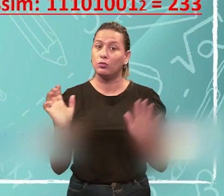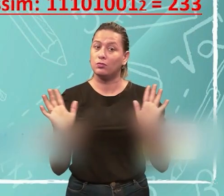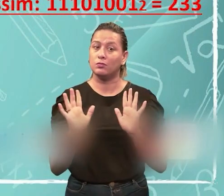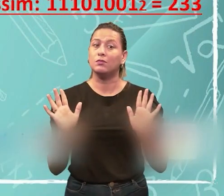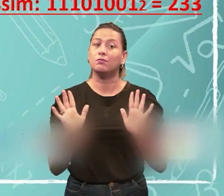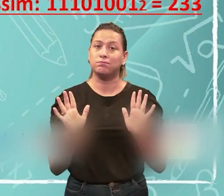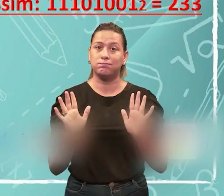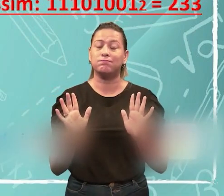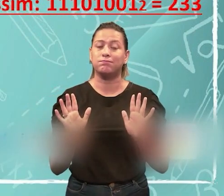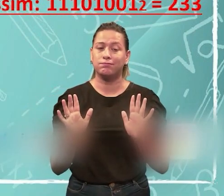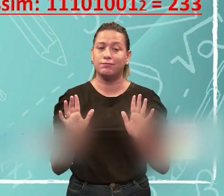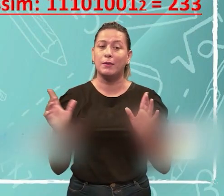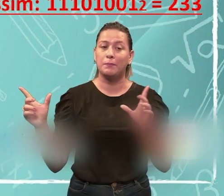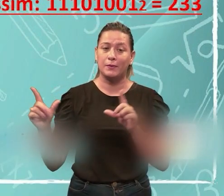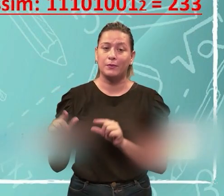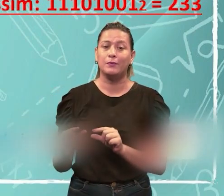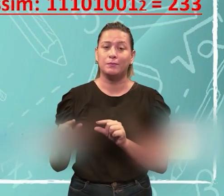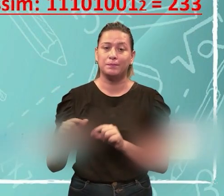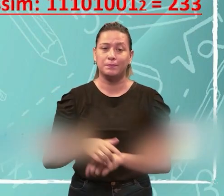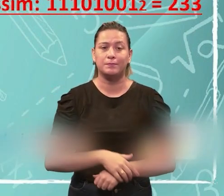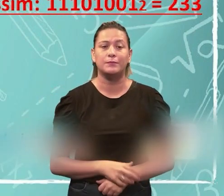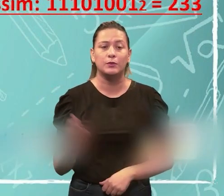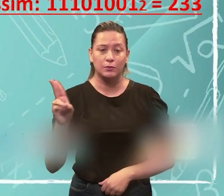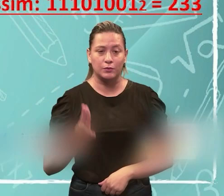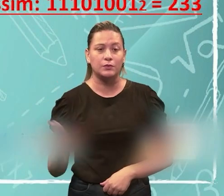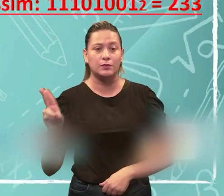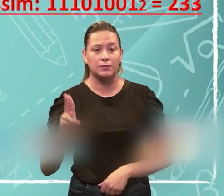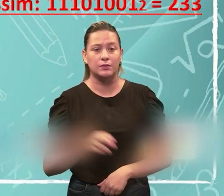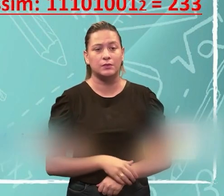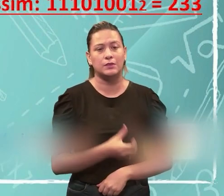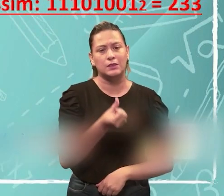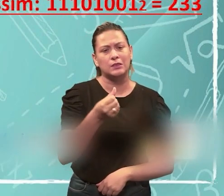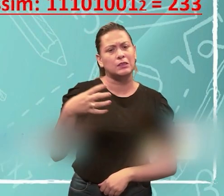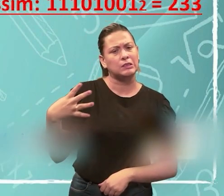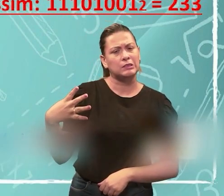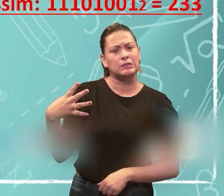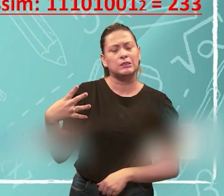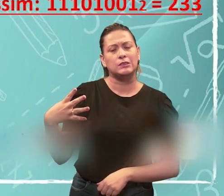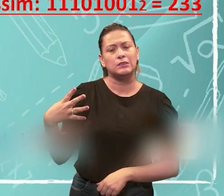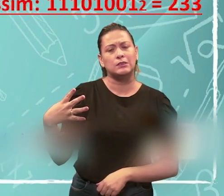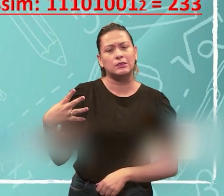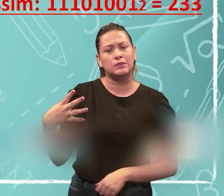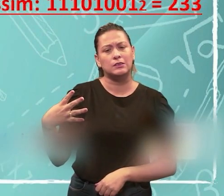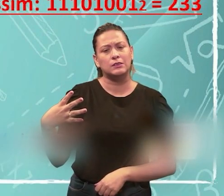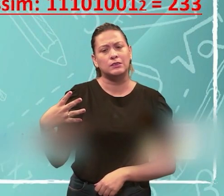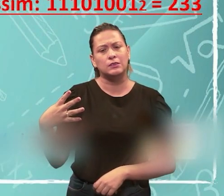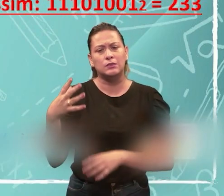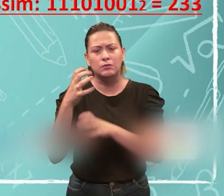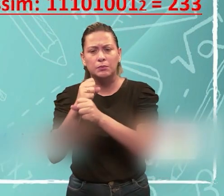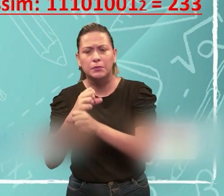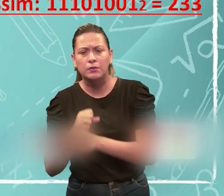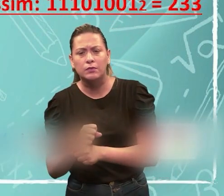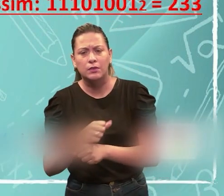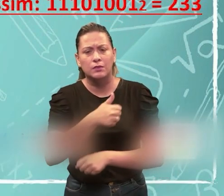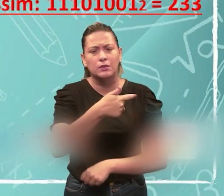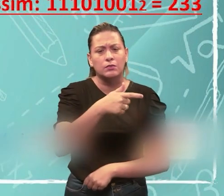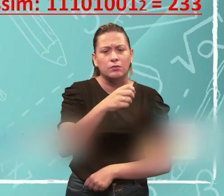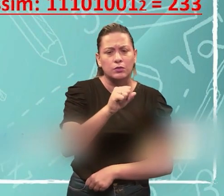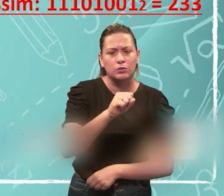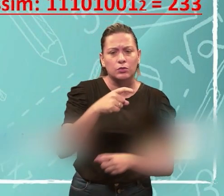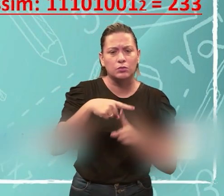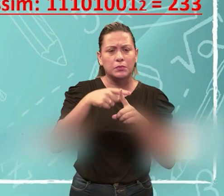já é um número que eu posso contar com ele. Então, eu uso ele. Mais 64, já vai dar quanto? Tem as continhas por aqui, ó.